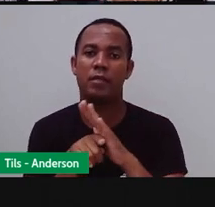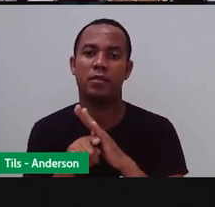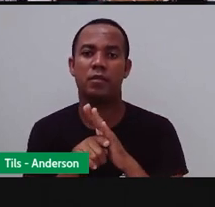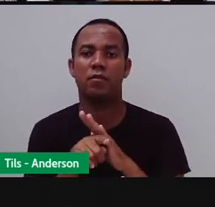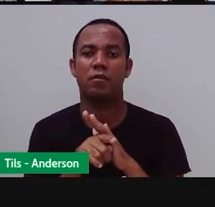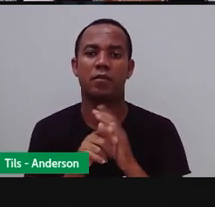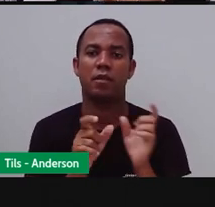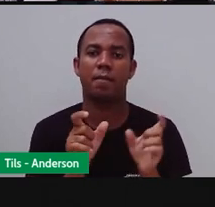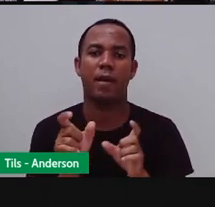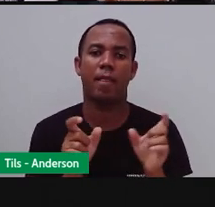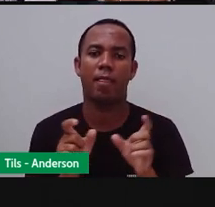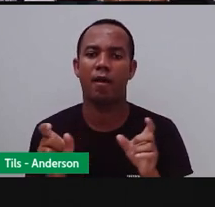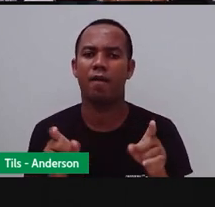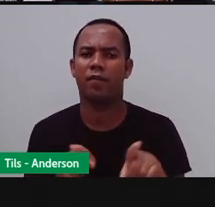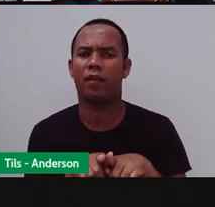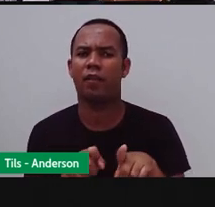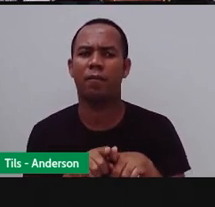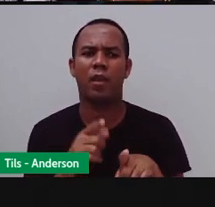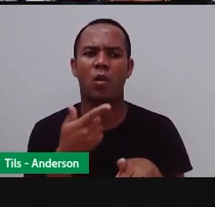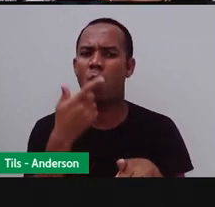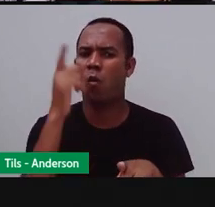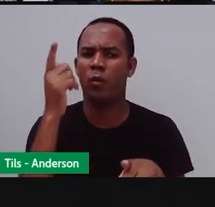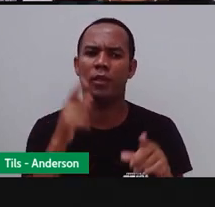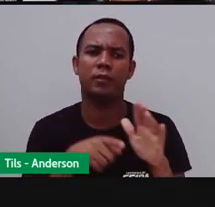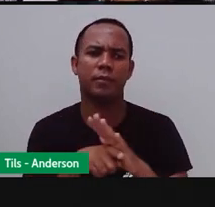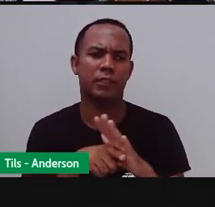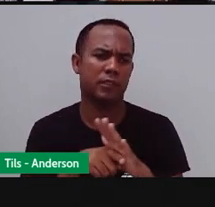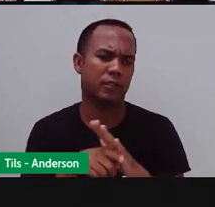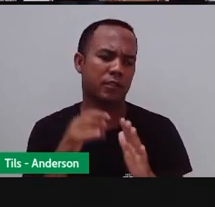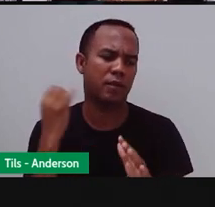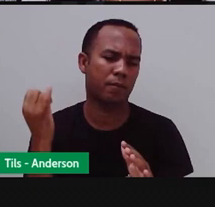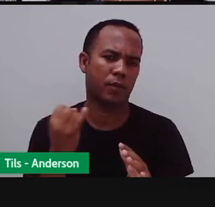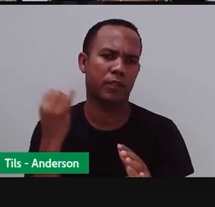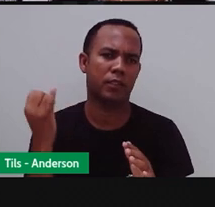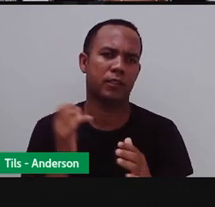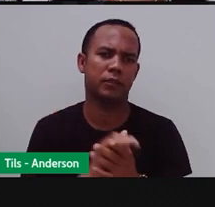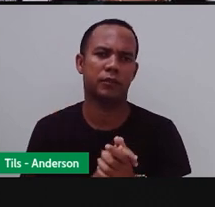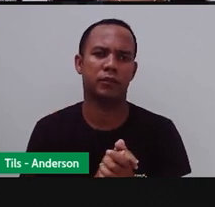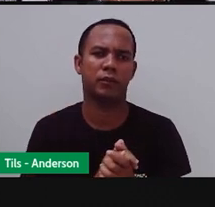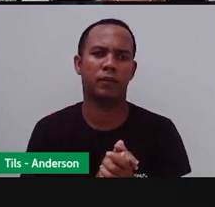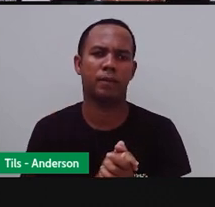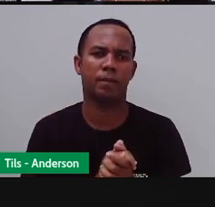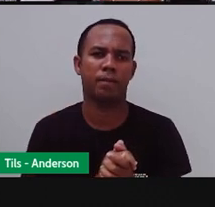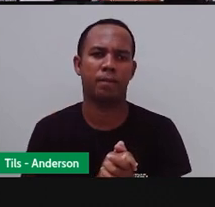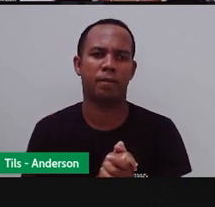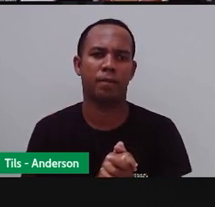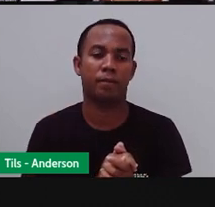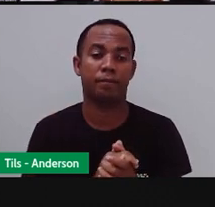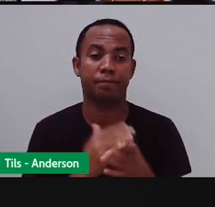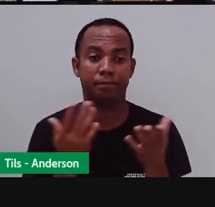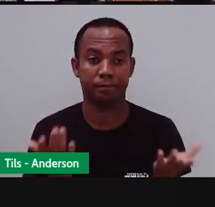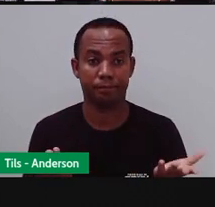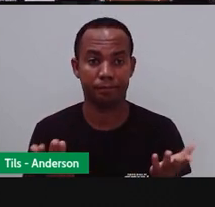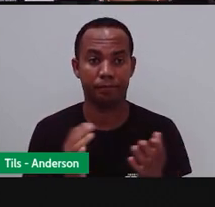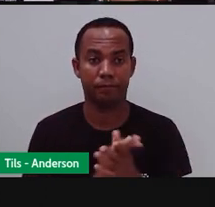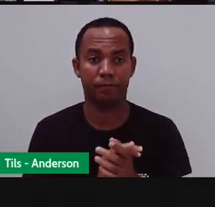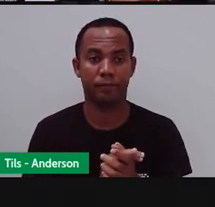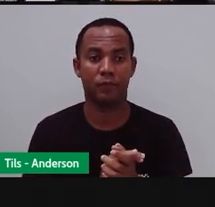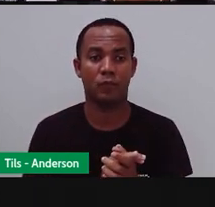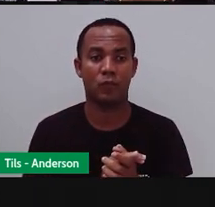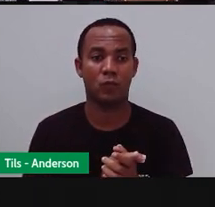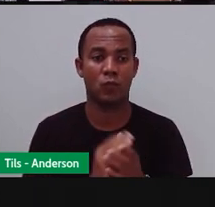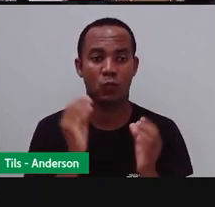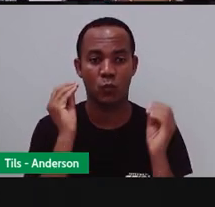anota no caderno aonde você puder anotar. Não pode ficar com dúvida. Então, um beijo no seu